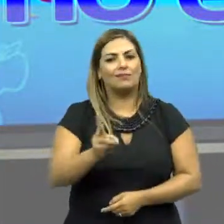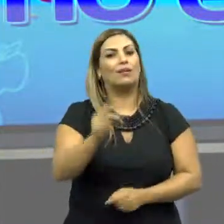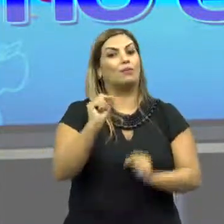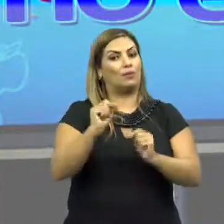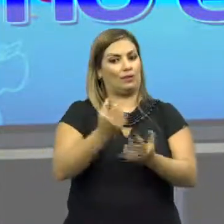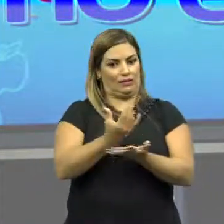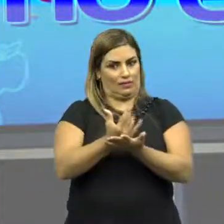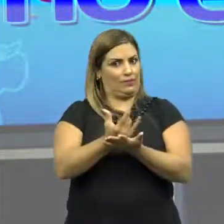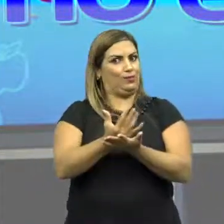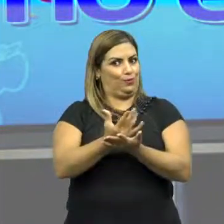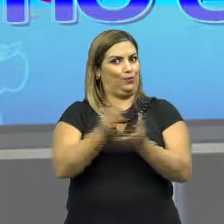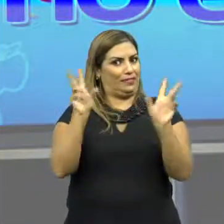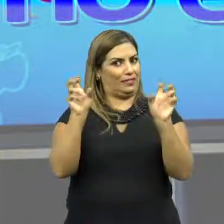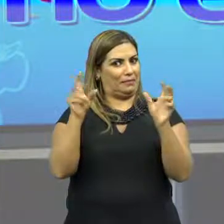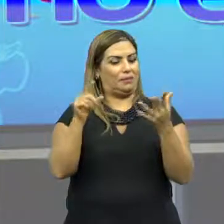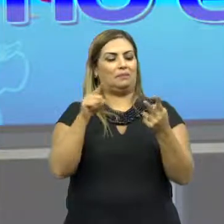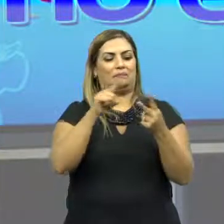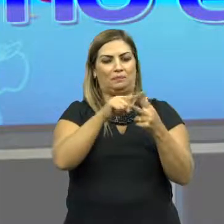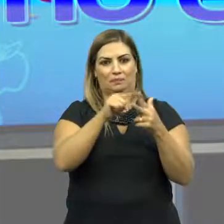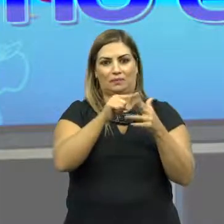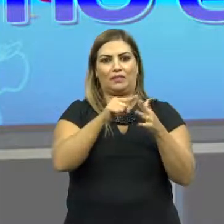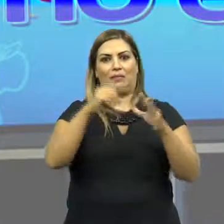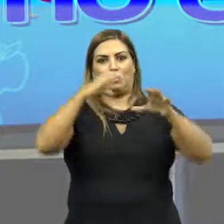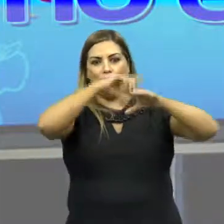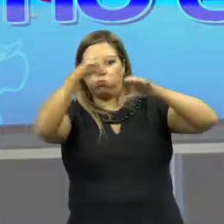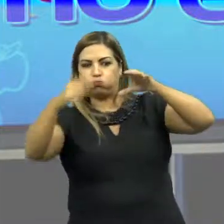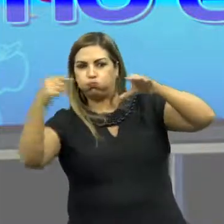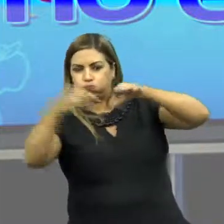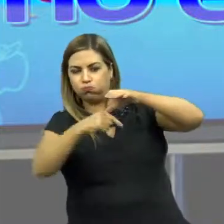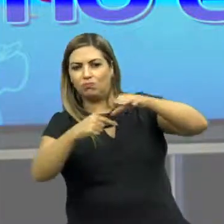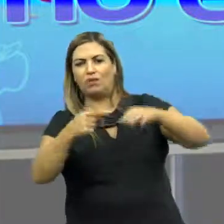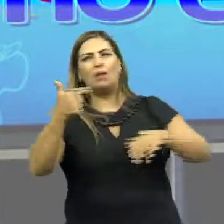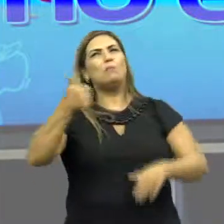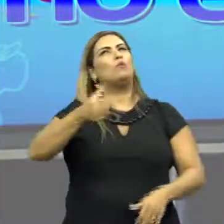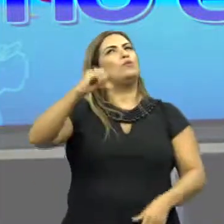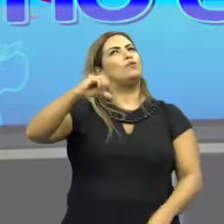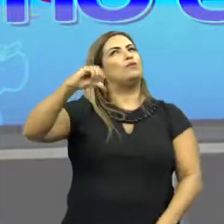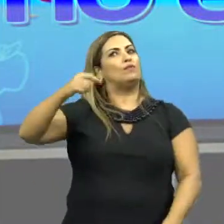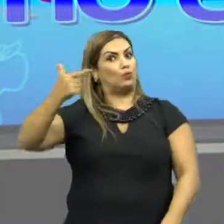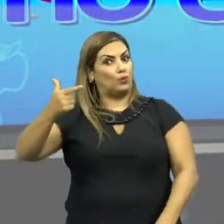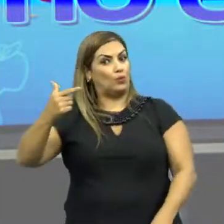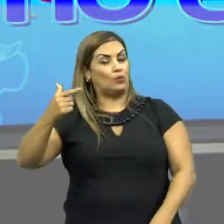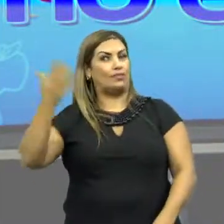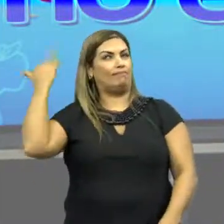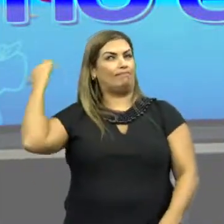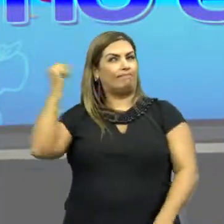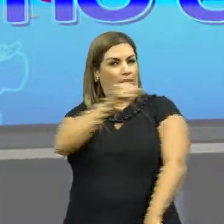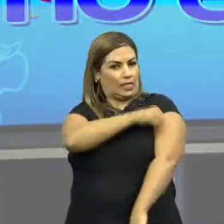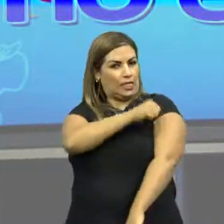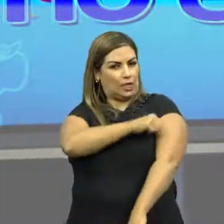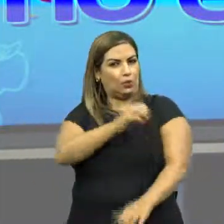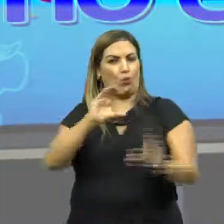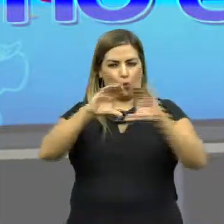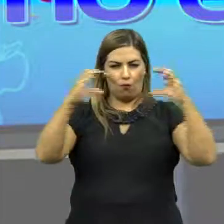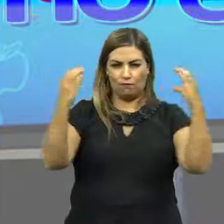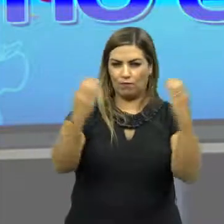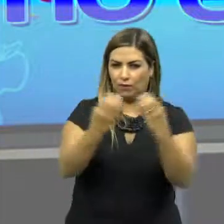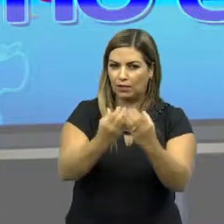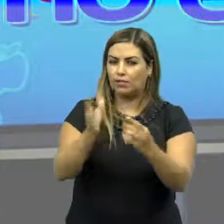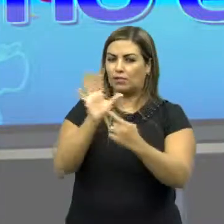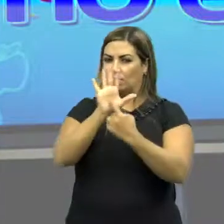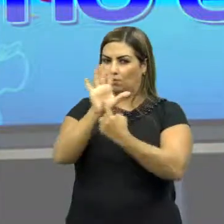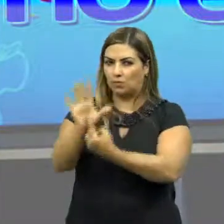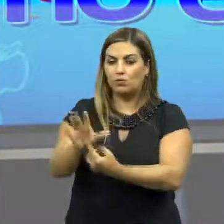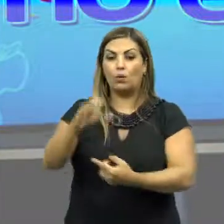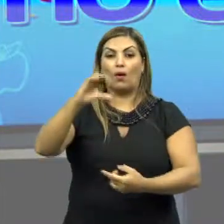recorrência o efeito estufa e o buraco na camada de ozônio. Desde 1992, com a conferência que foi feita no Rio de Janeiro,